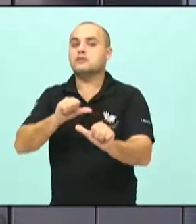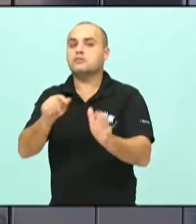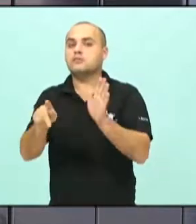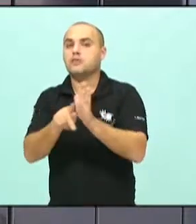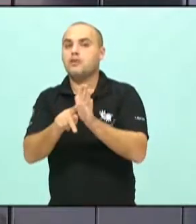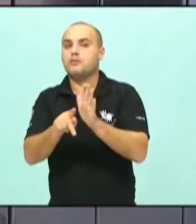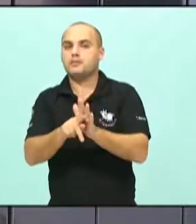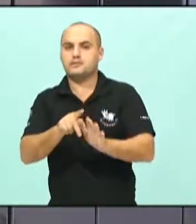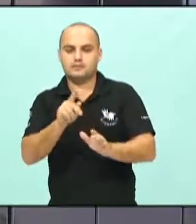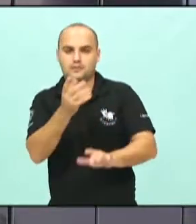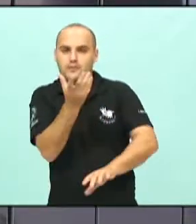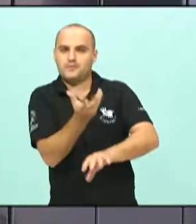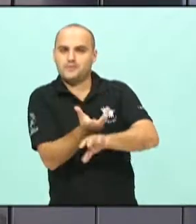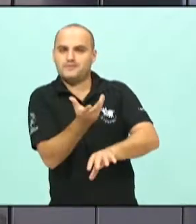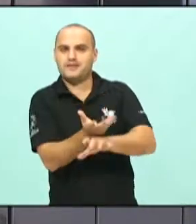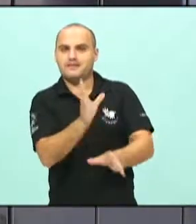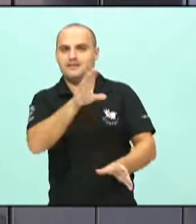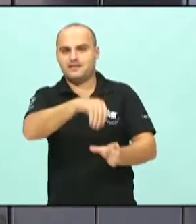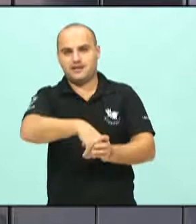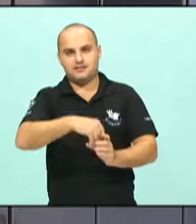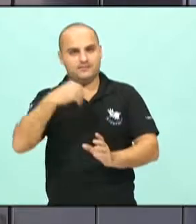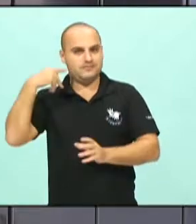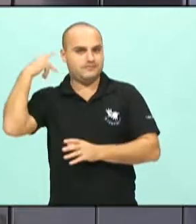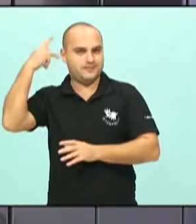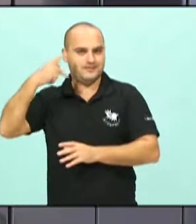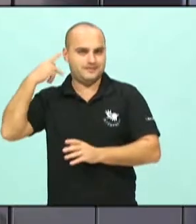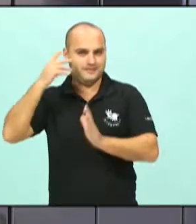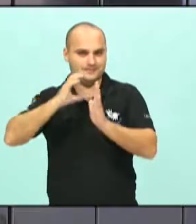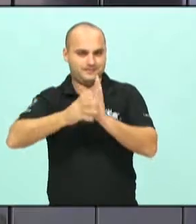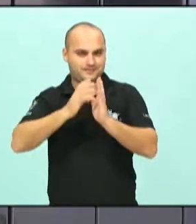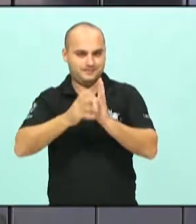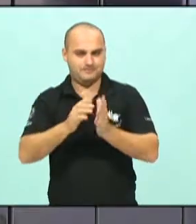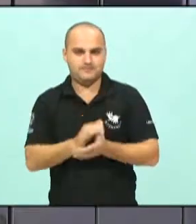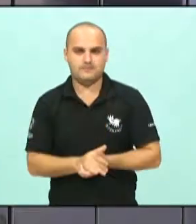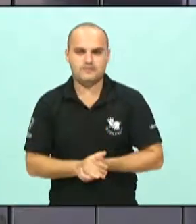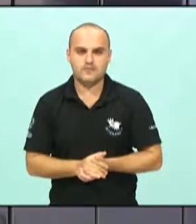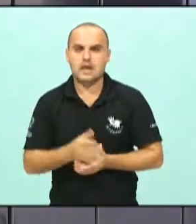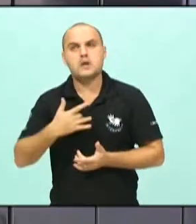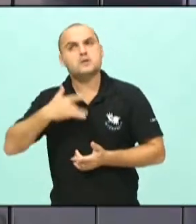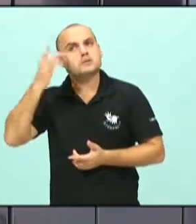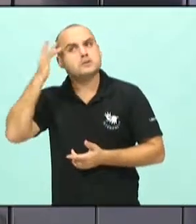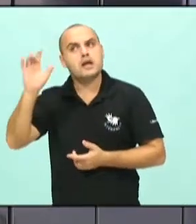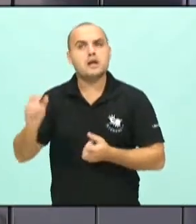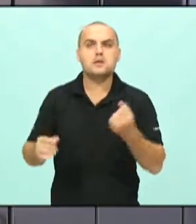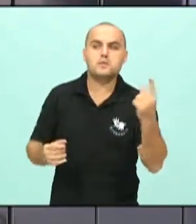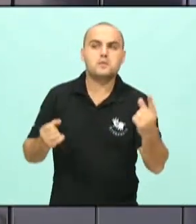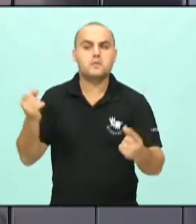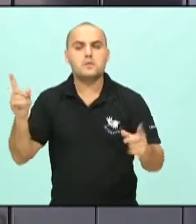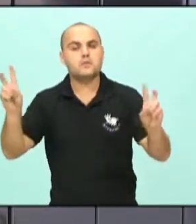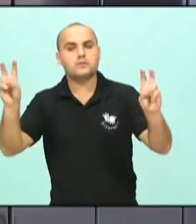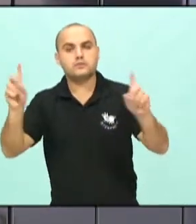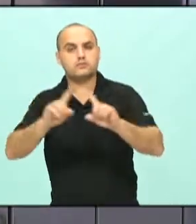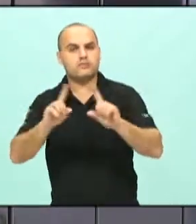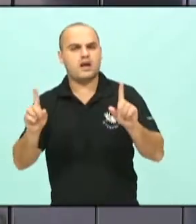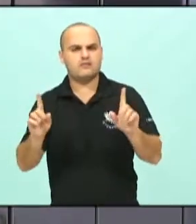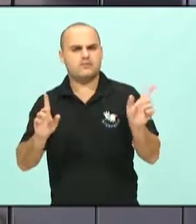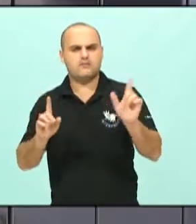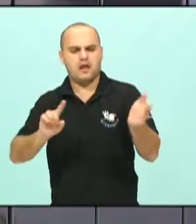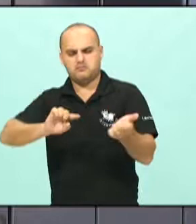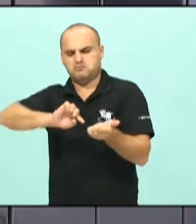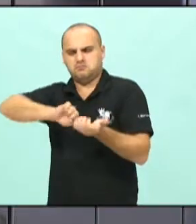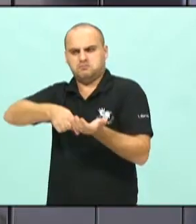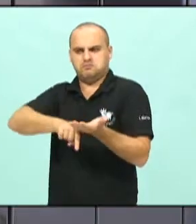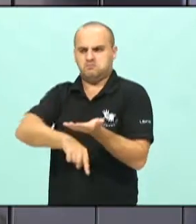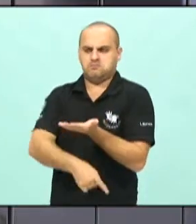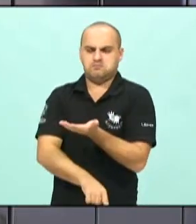programático, de conteúdo programático, que eu não sei exatamente te precisar, mas não vai ser nada muito profundo.